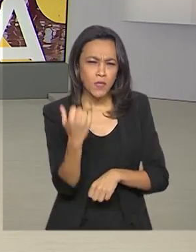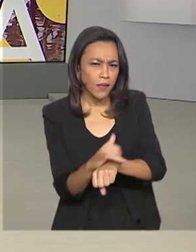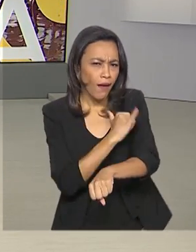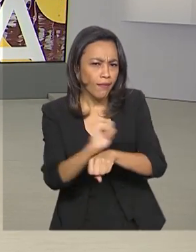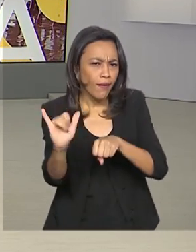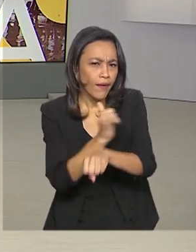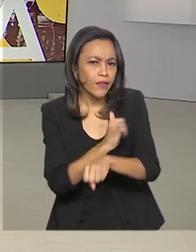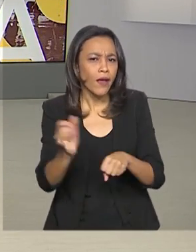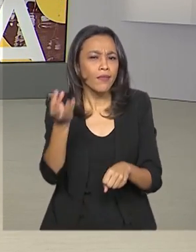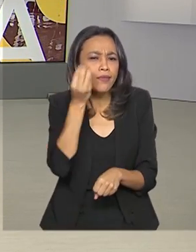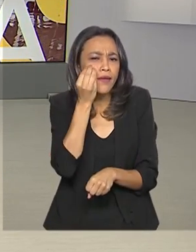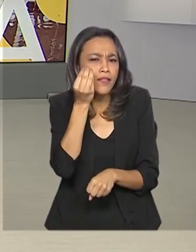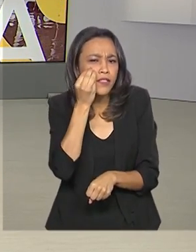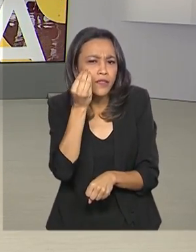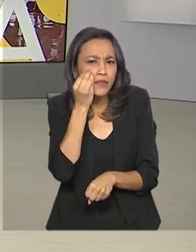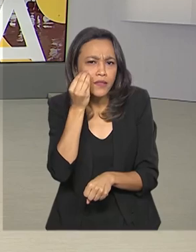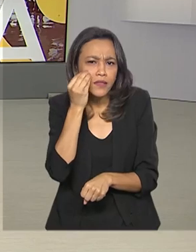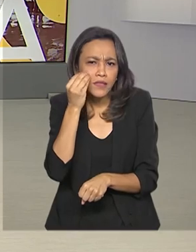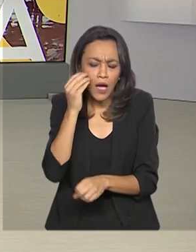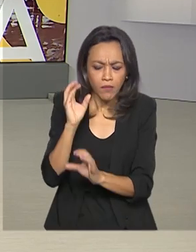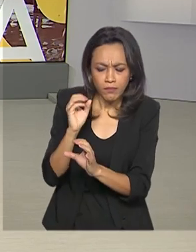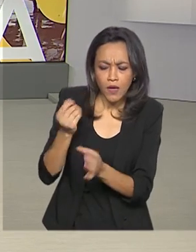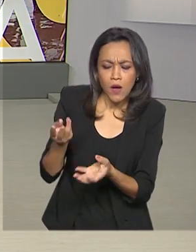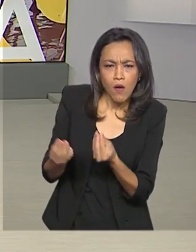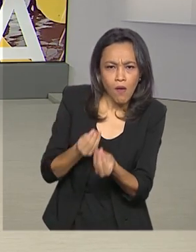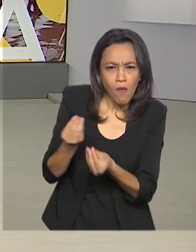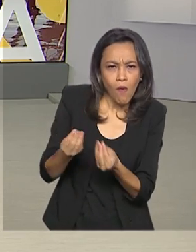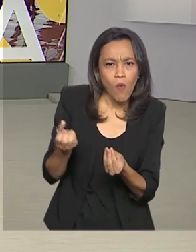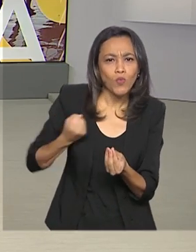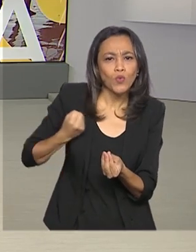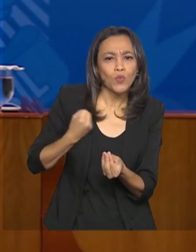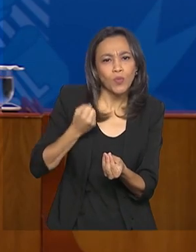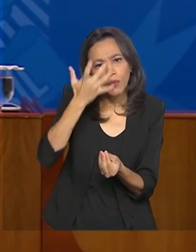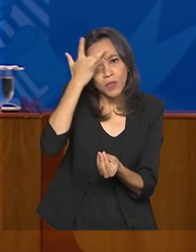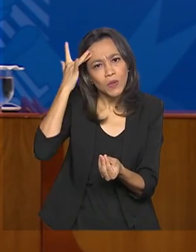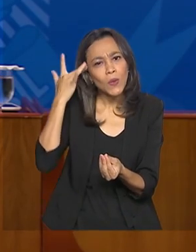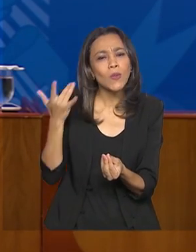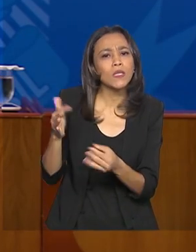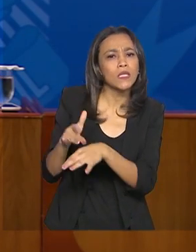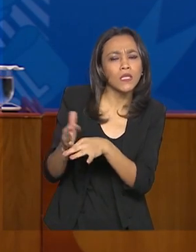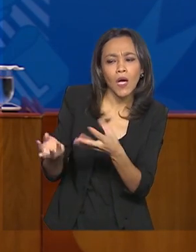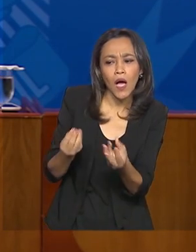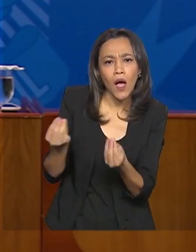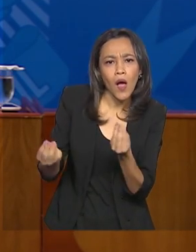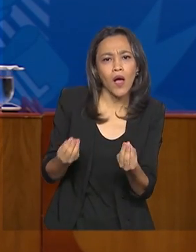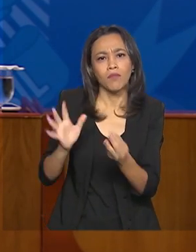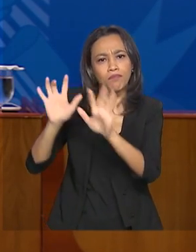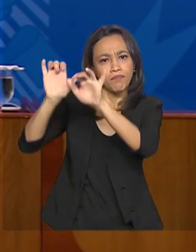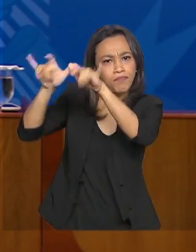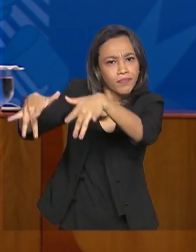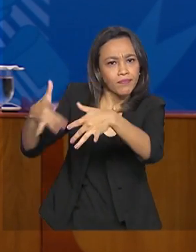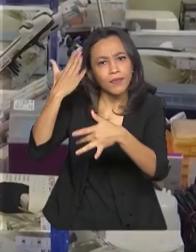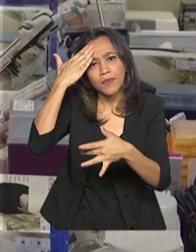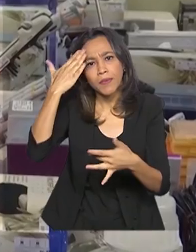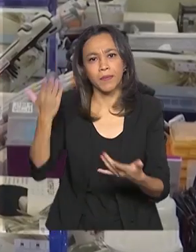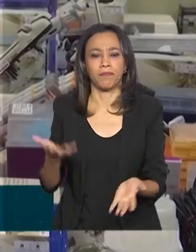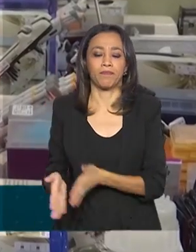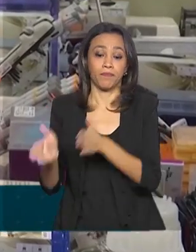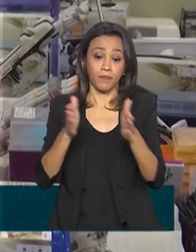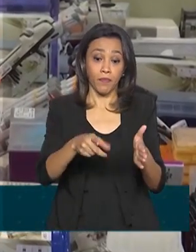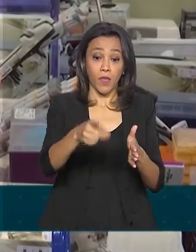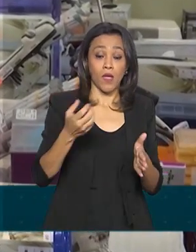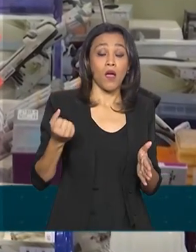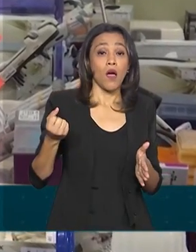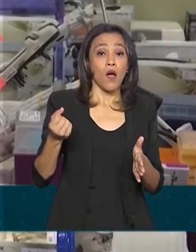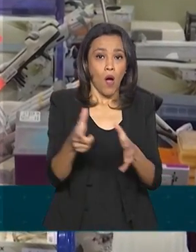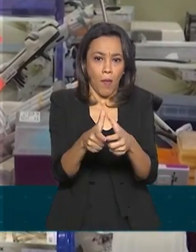doença é testar o maior número possível de pessoas. De acordo com o Ministério da Saúde, o aumento